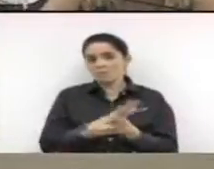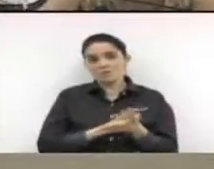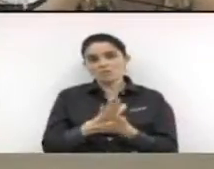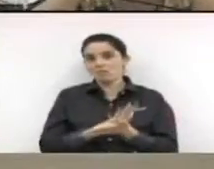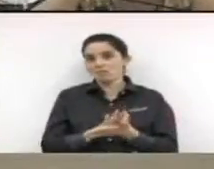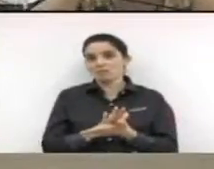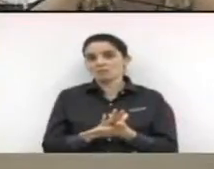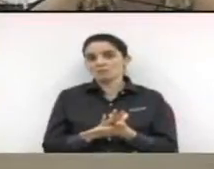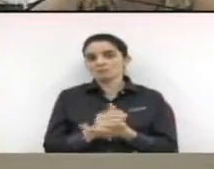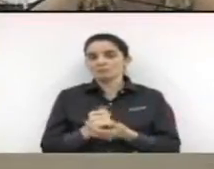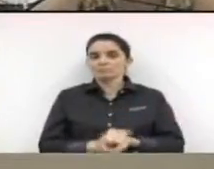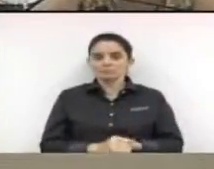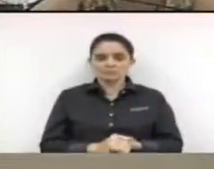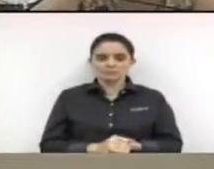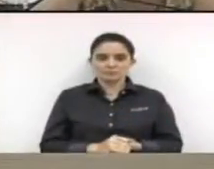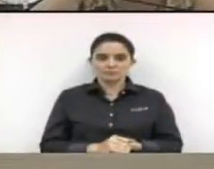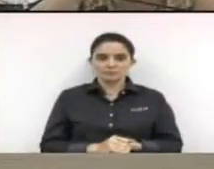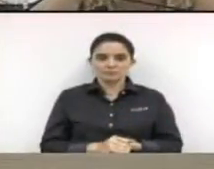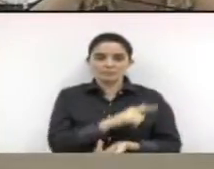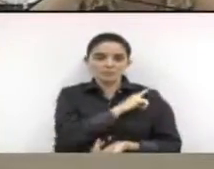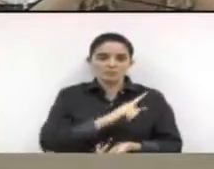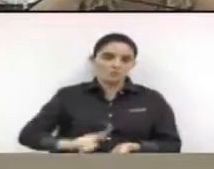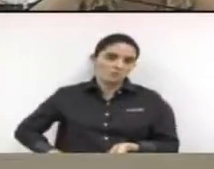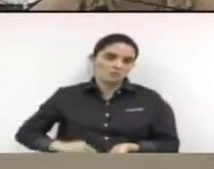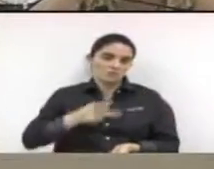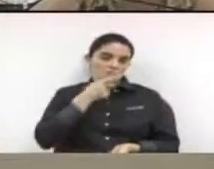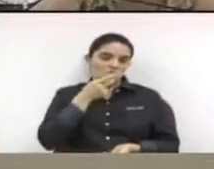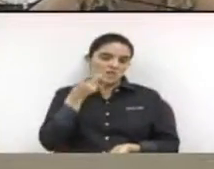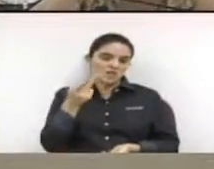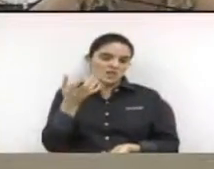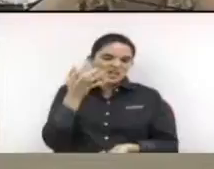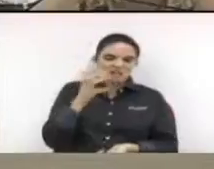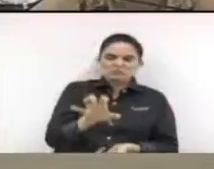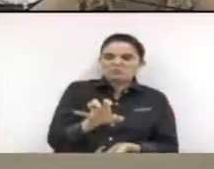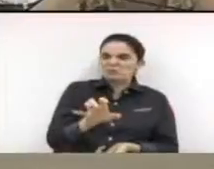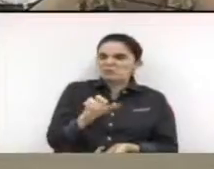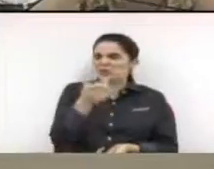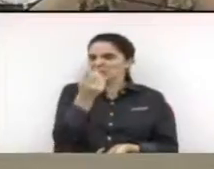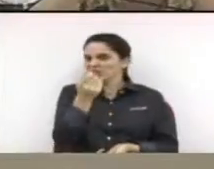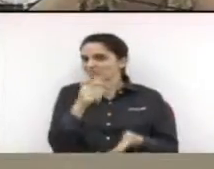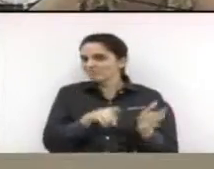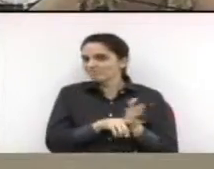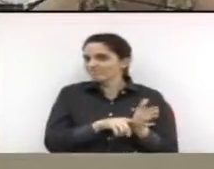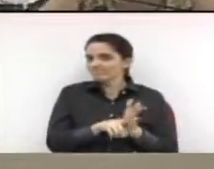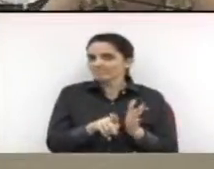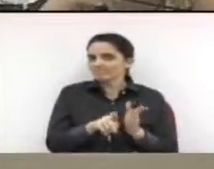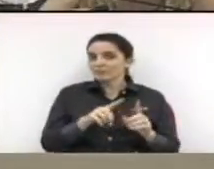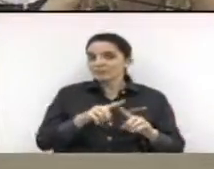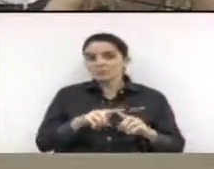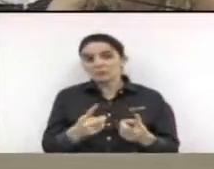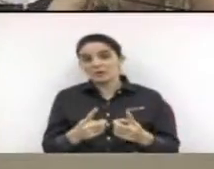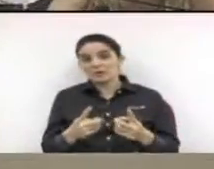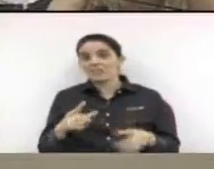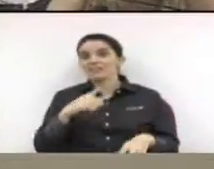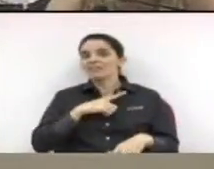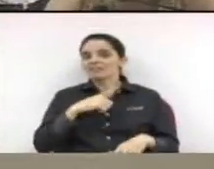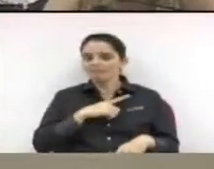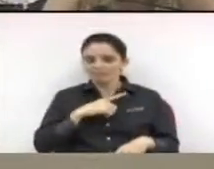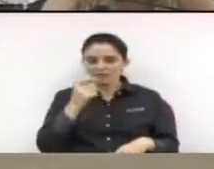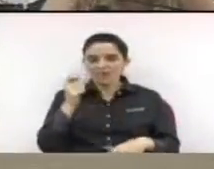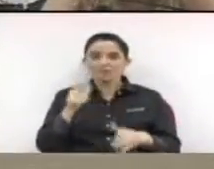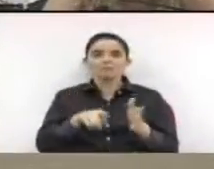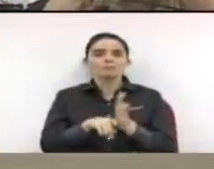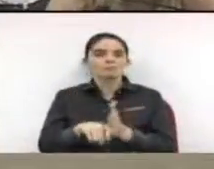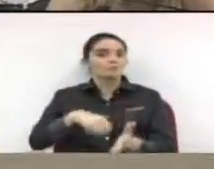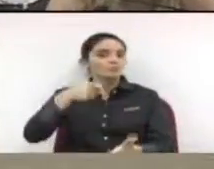entra outro governo, não quero mais o orçamento participativo. Mas aí tem o orçamento impositivo, que garante a